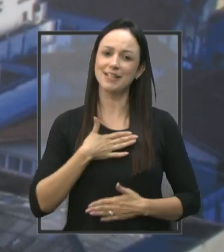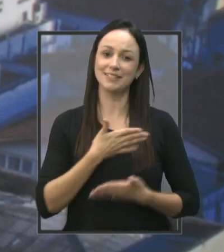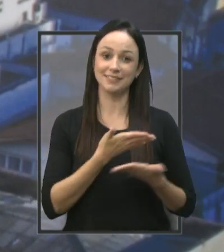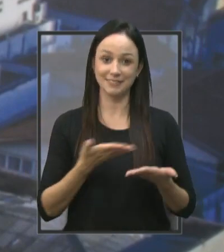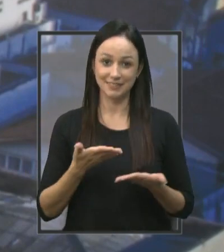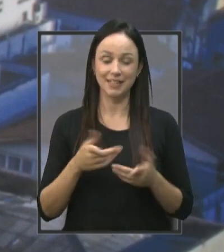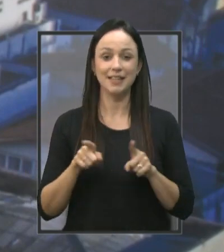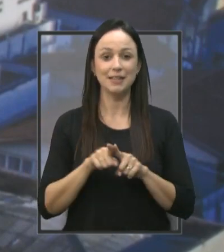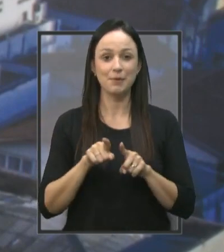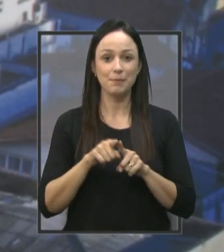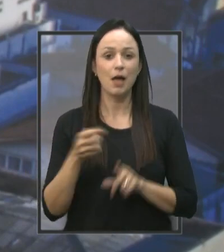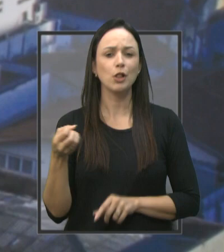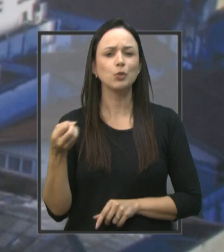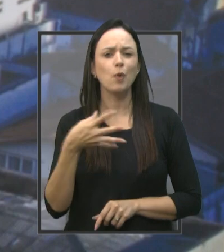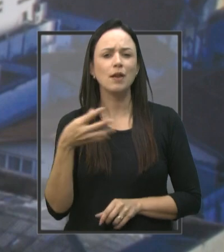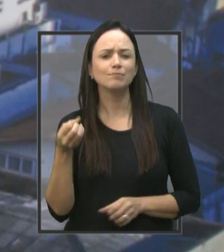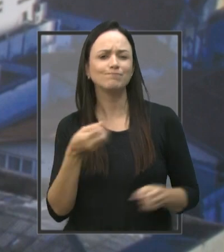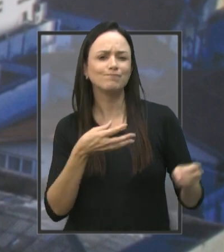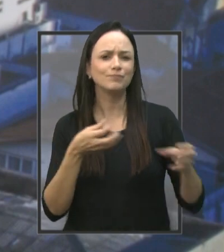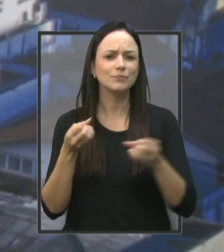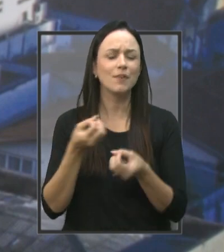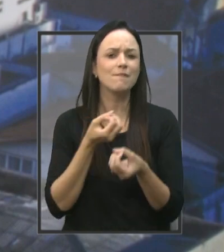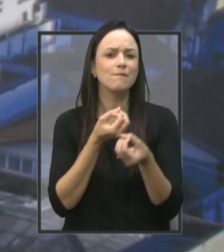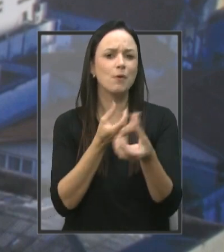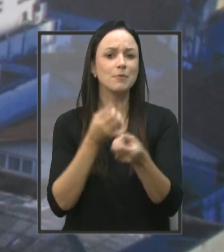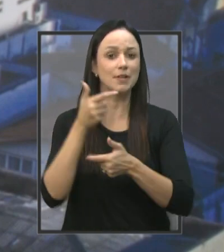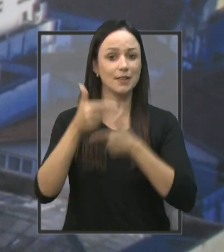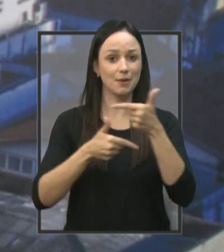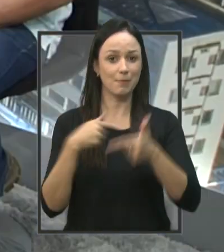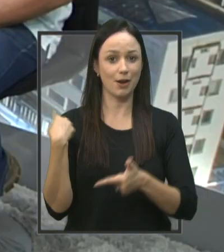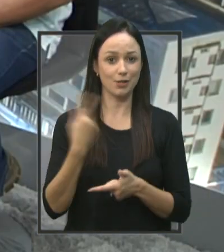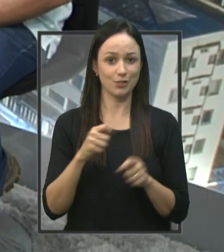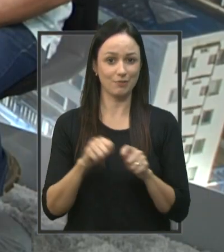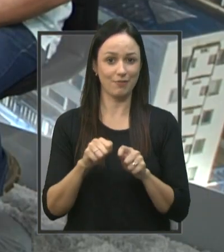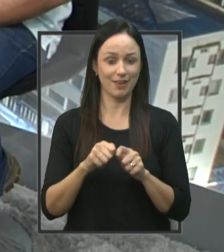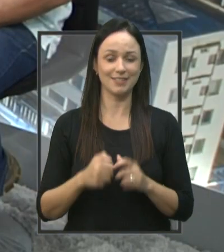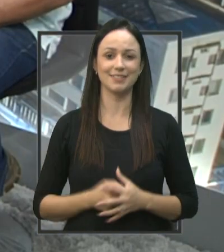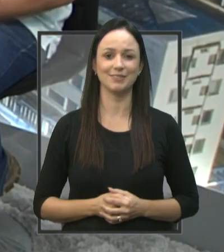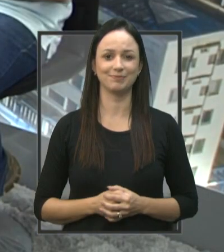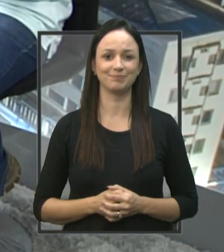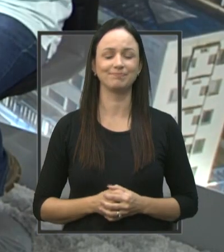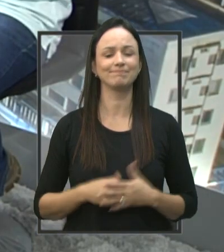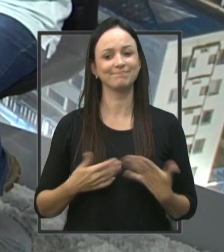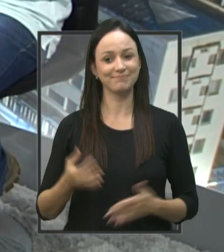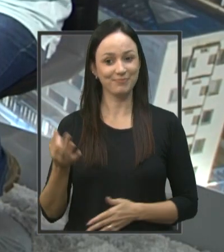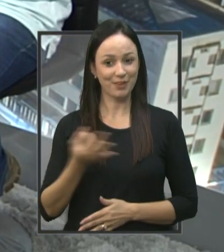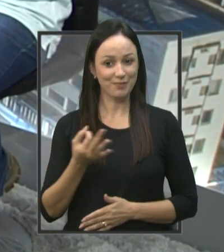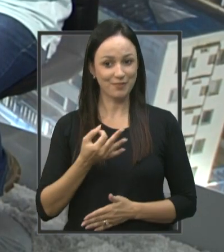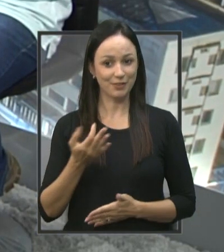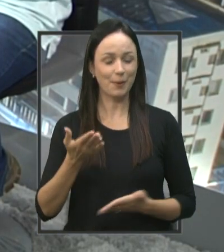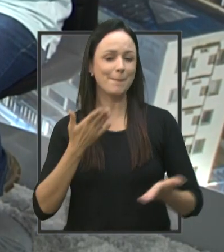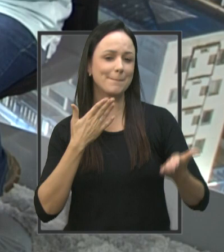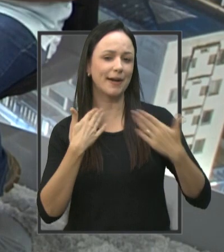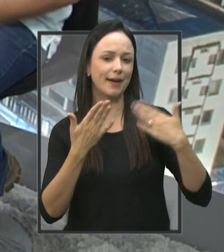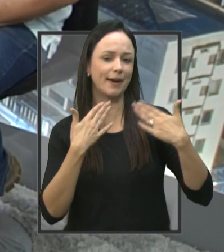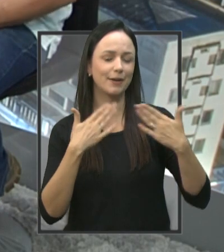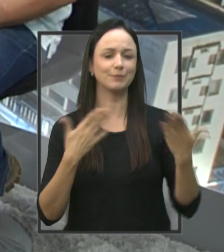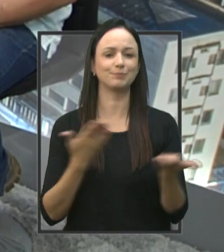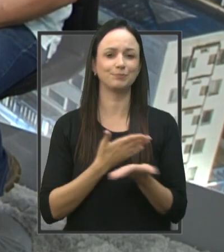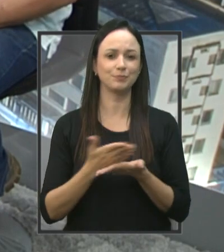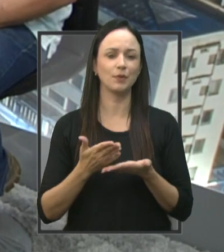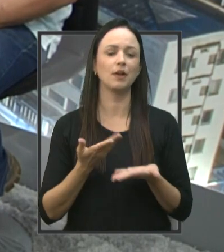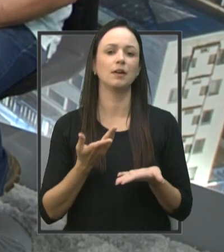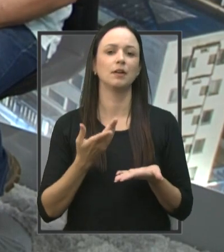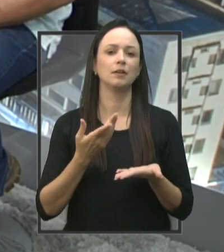atualizando as informações do trabalho que a gente vem realizando Perfeito, vereador, vamos começar o nosso bate-papo, né, esse balanço do que